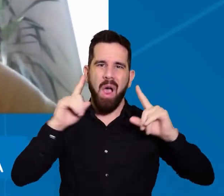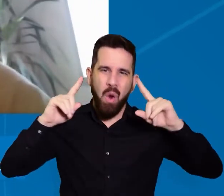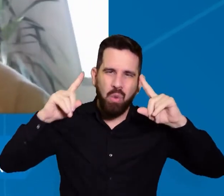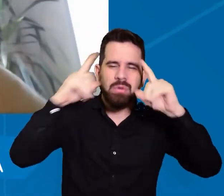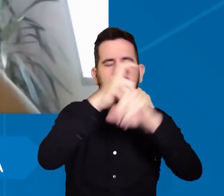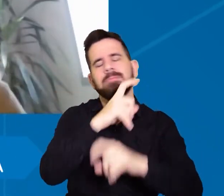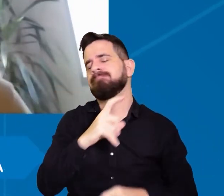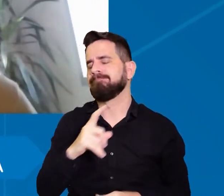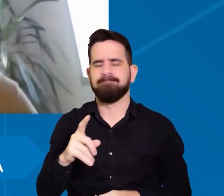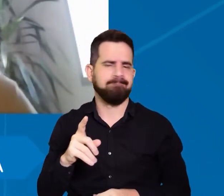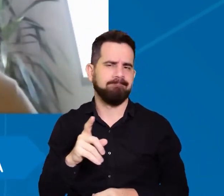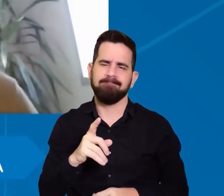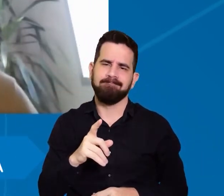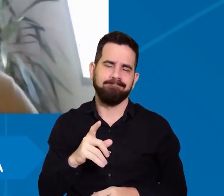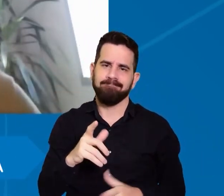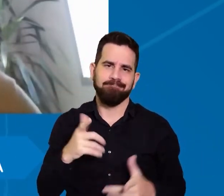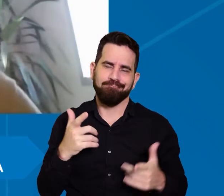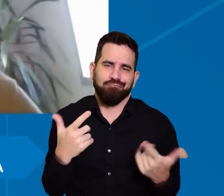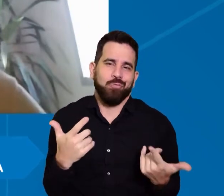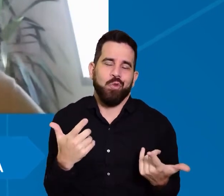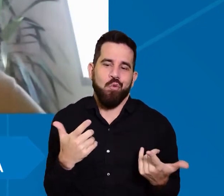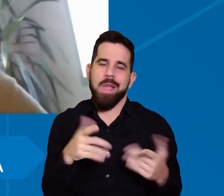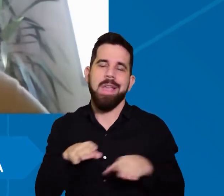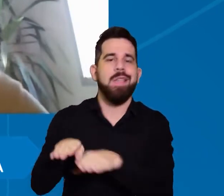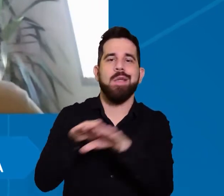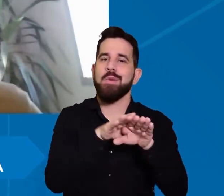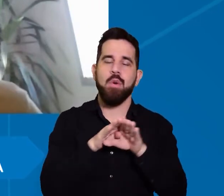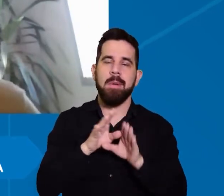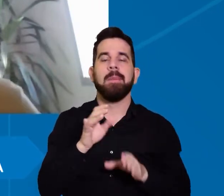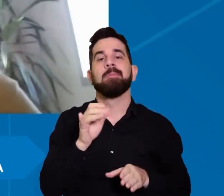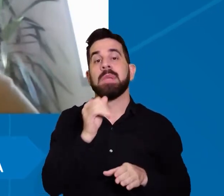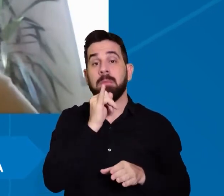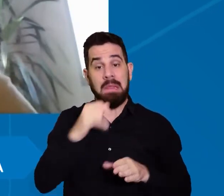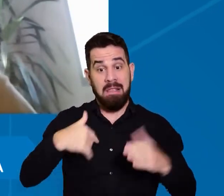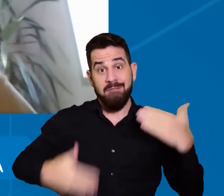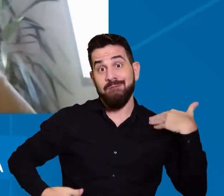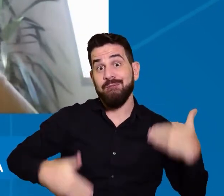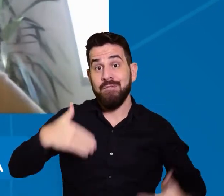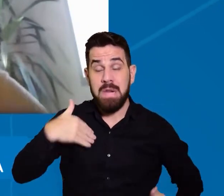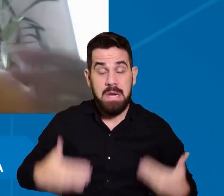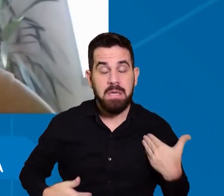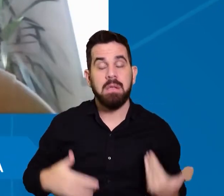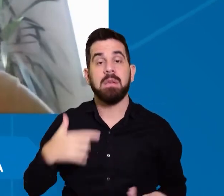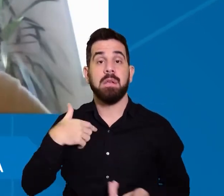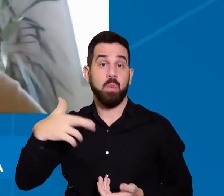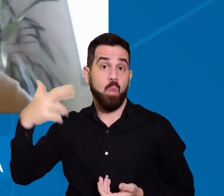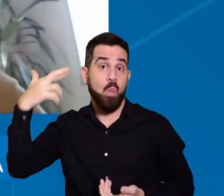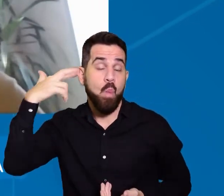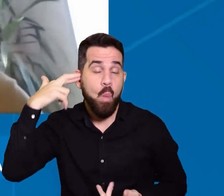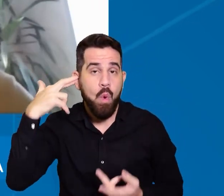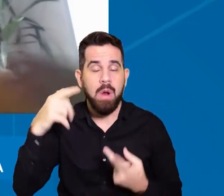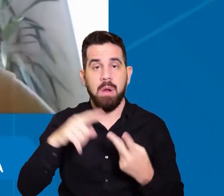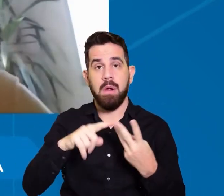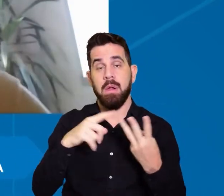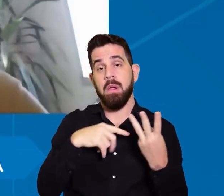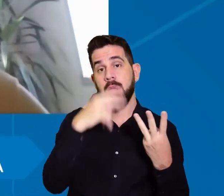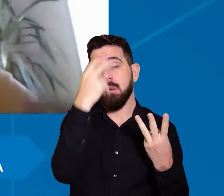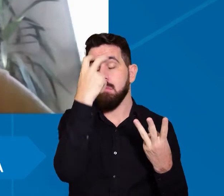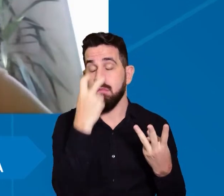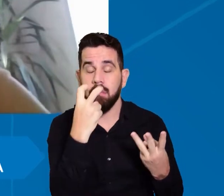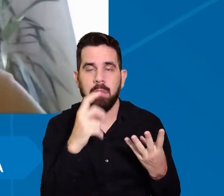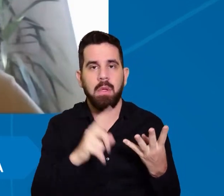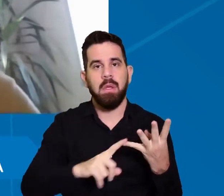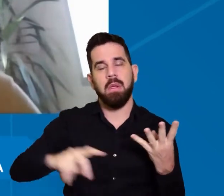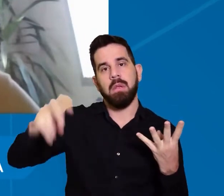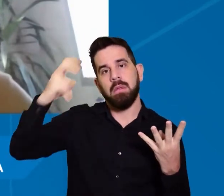temos aí as pessoas que têm deficiência física, auditiva, visual, cognitiva,